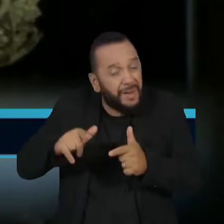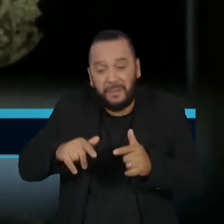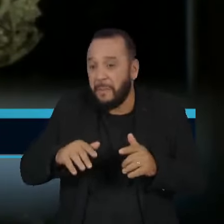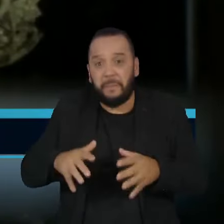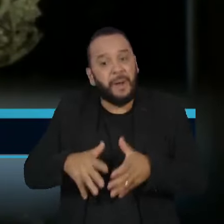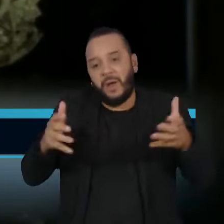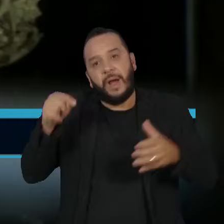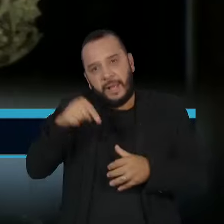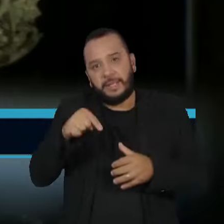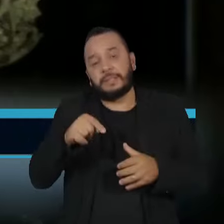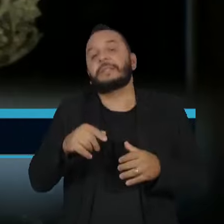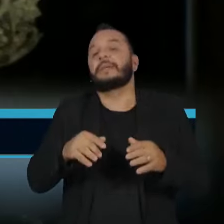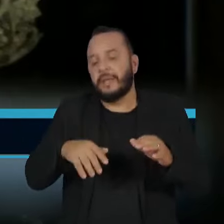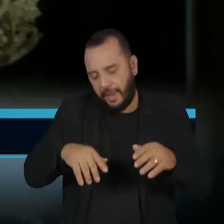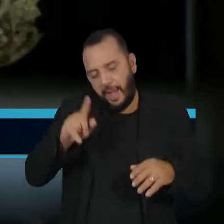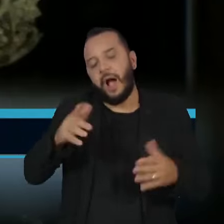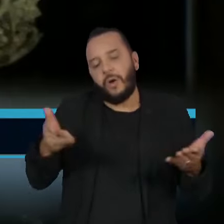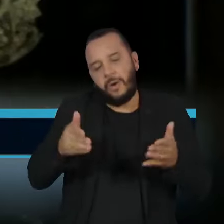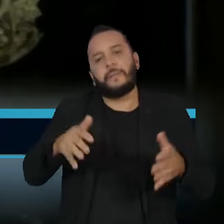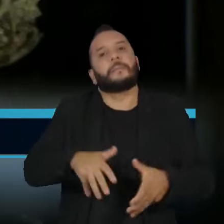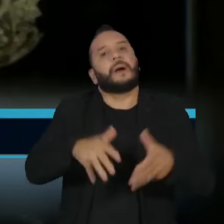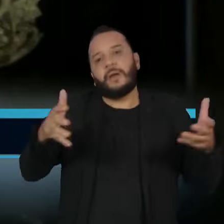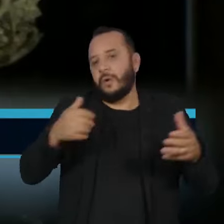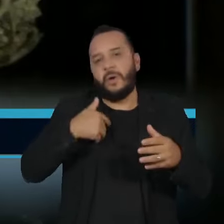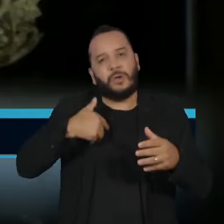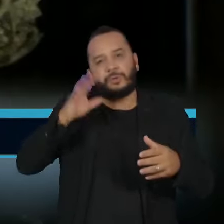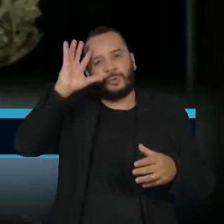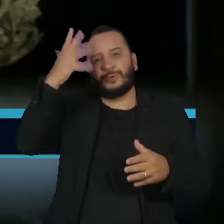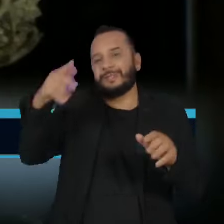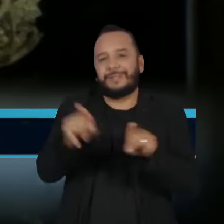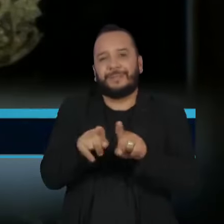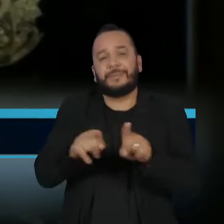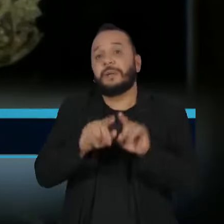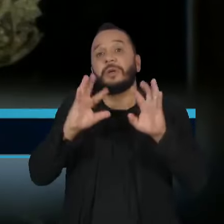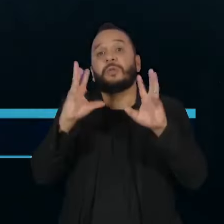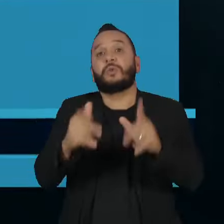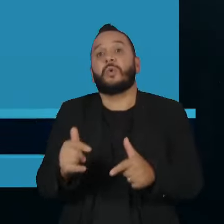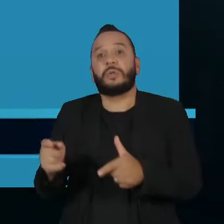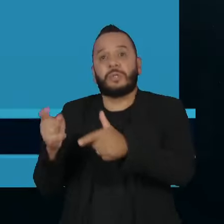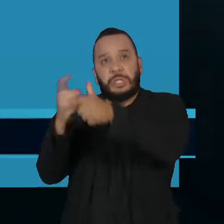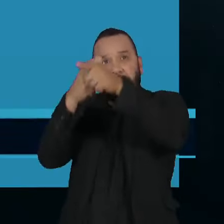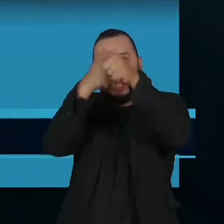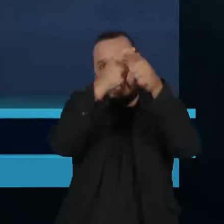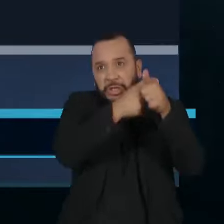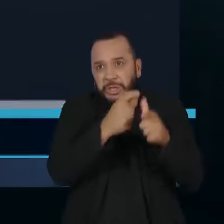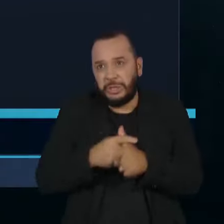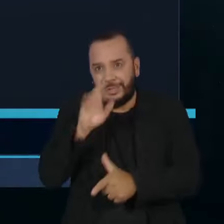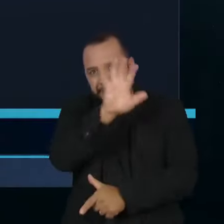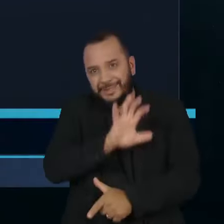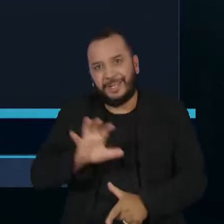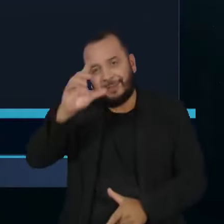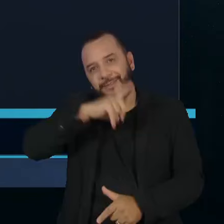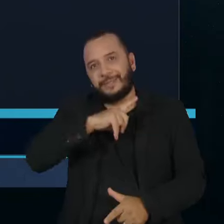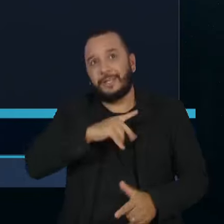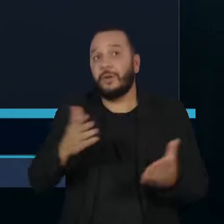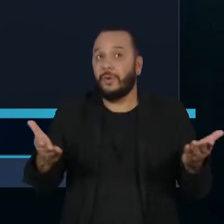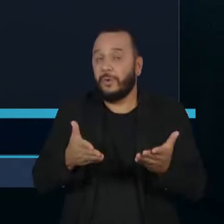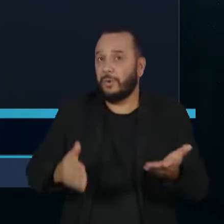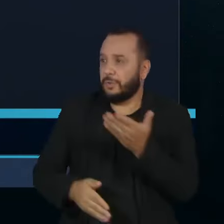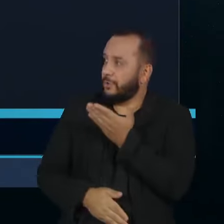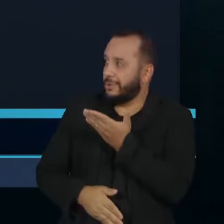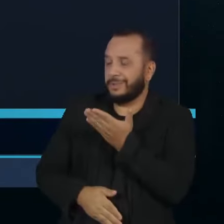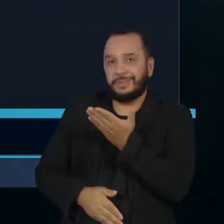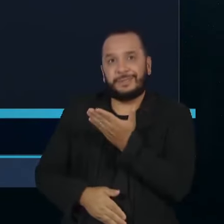é o questionamento da dívida de todos os estados que estão endividados com a União. Hoje, o saldo devedor dos estados